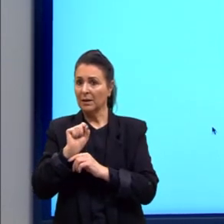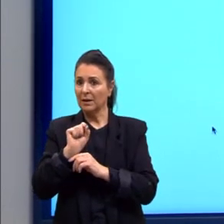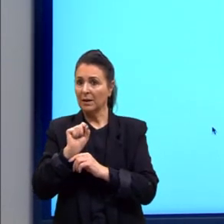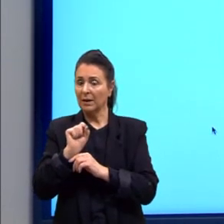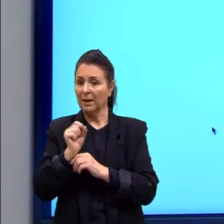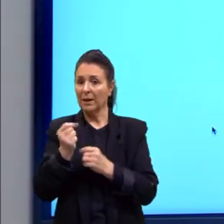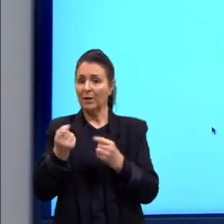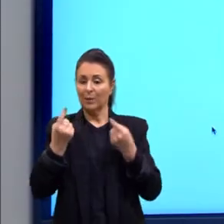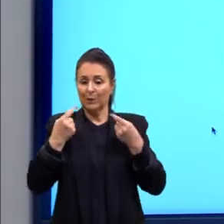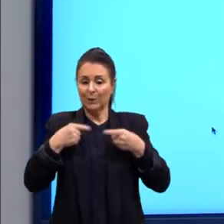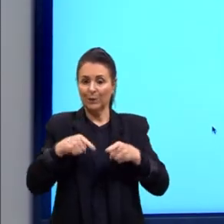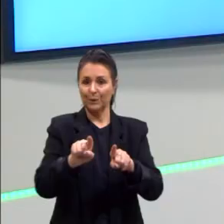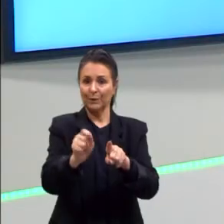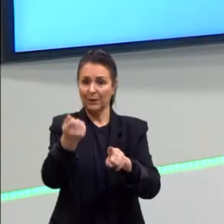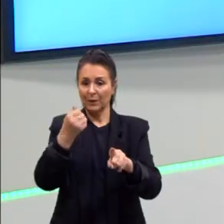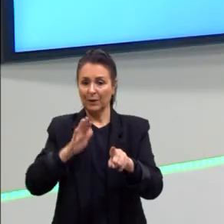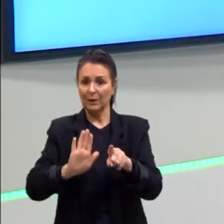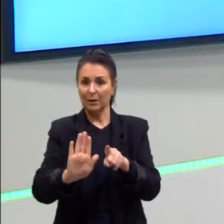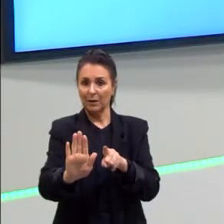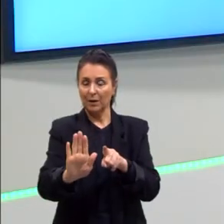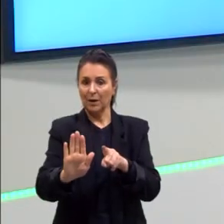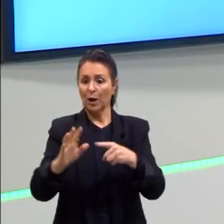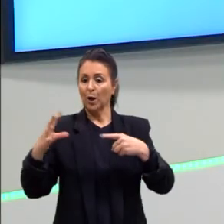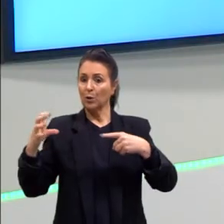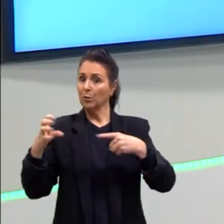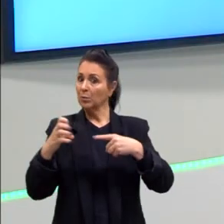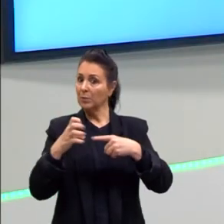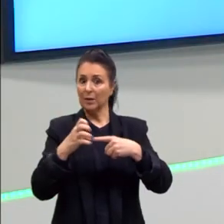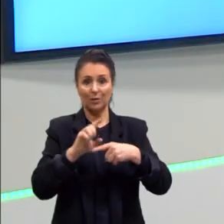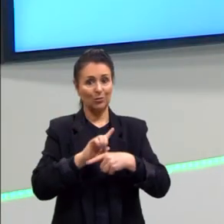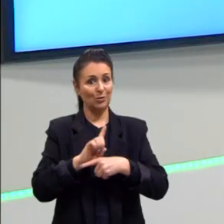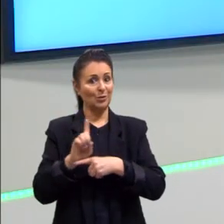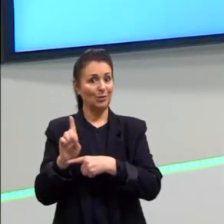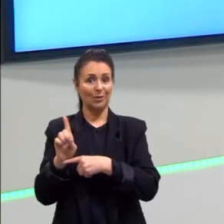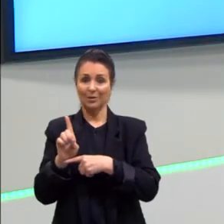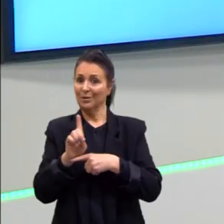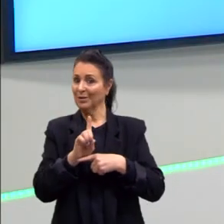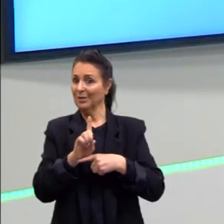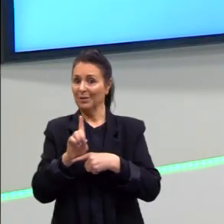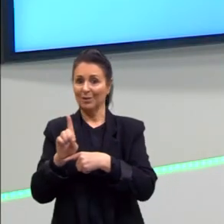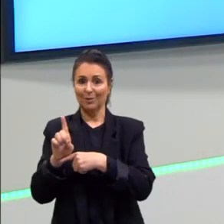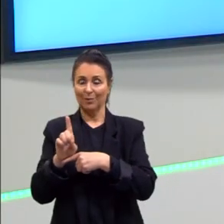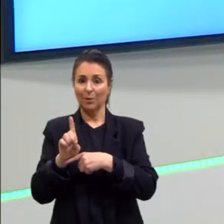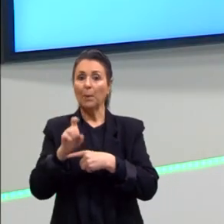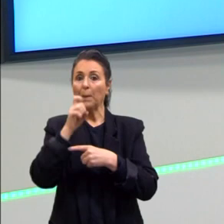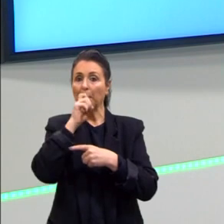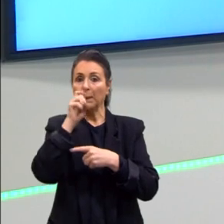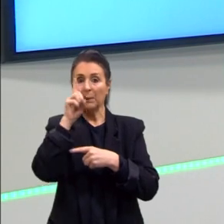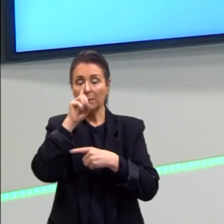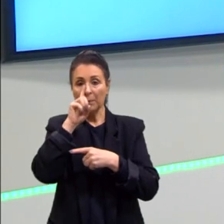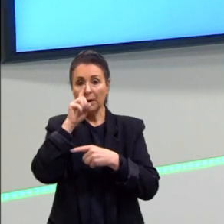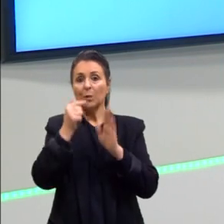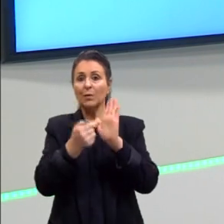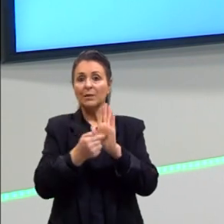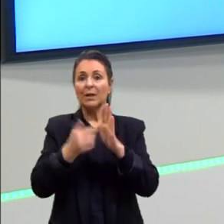recessivo, tá? Se fosse dominante ia ter mais chances e os pais também iam aparecer no fenótipo.